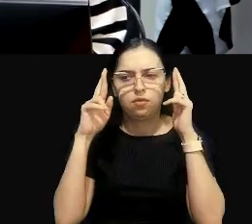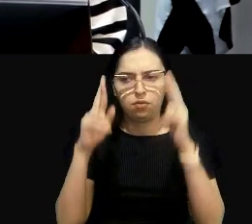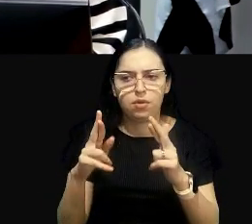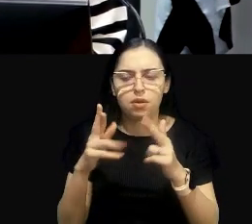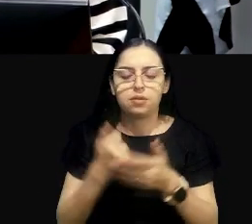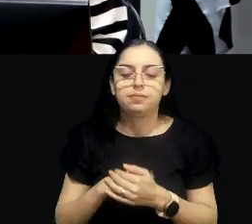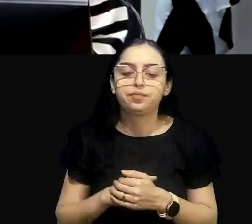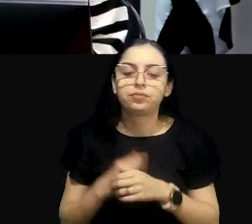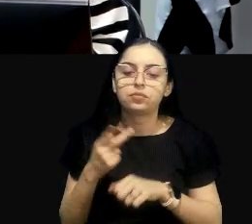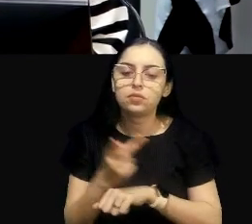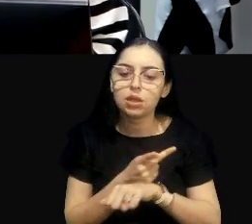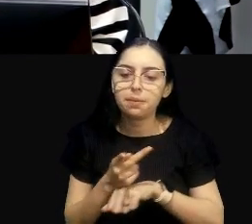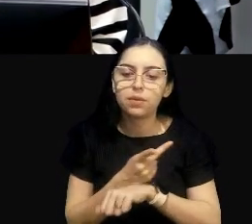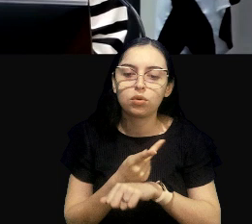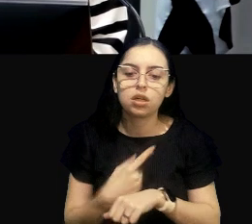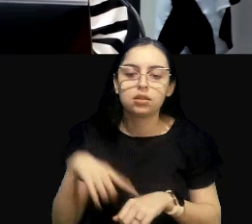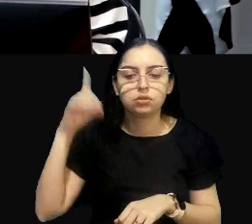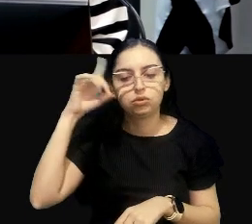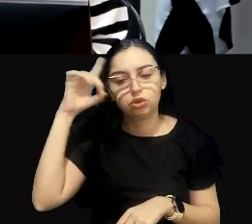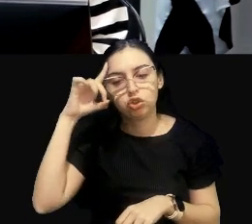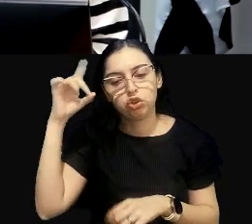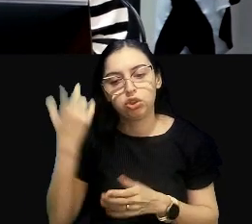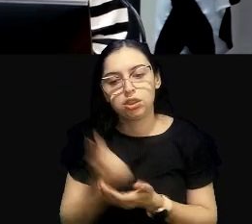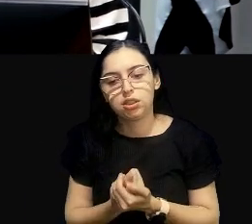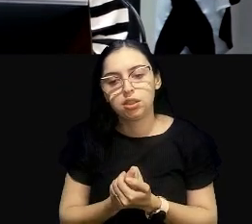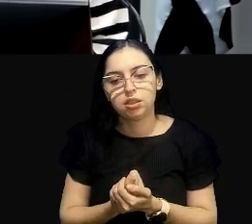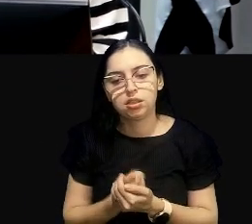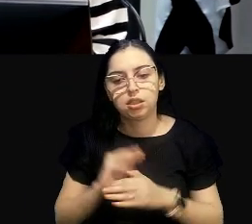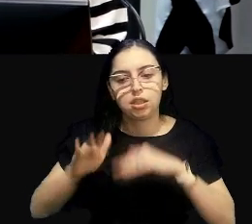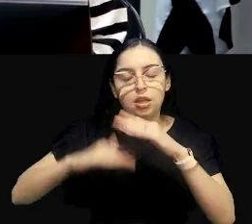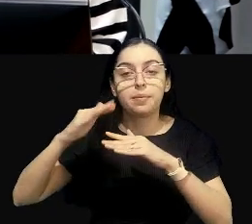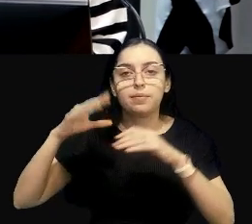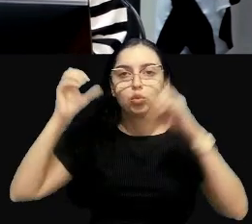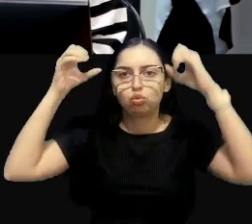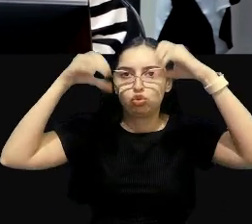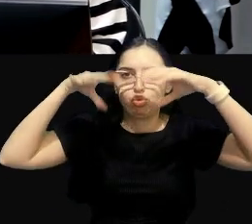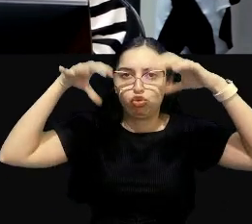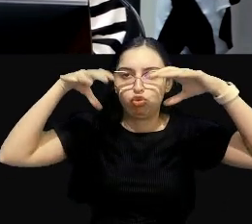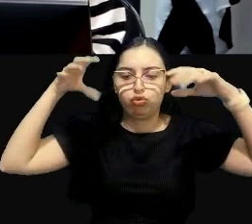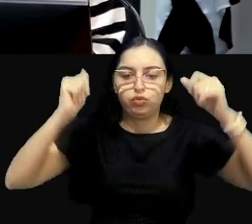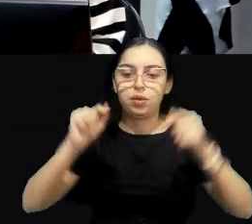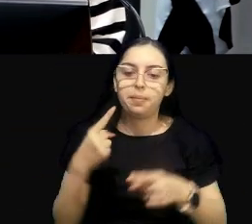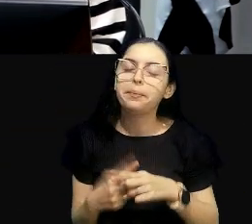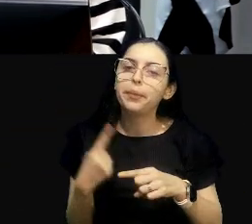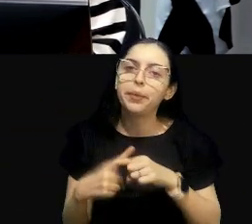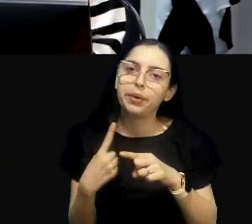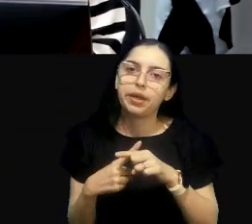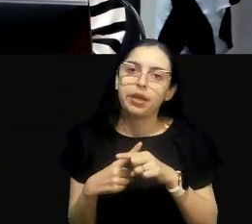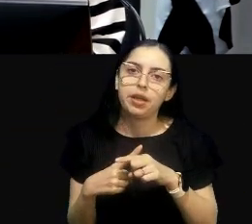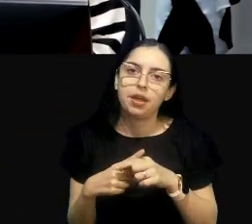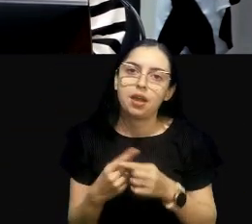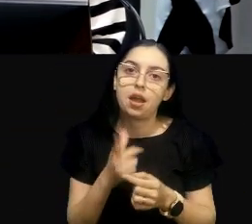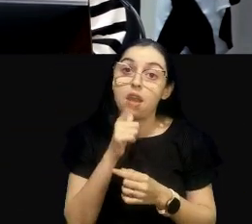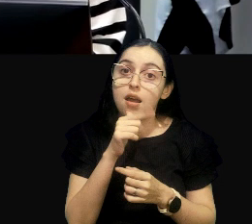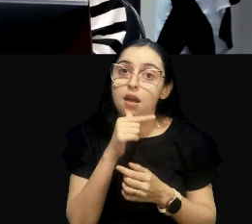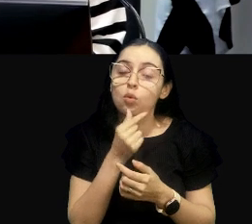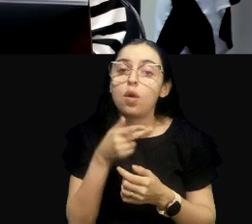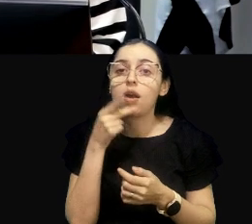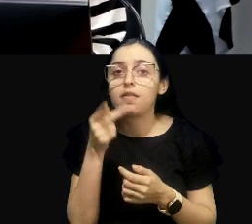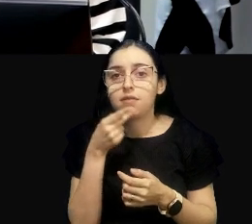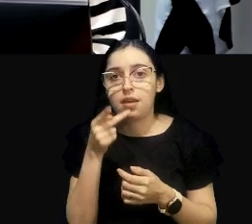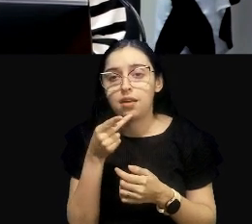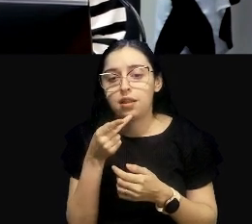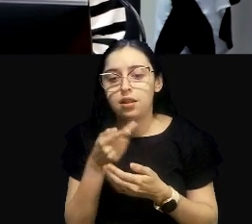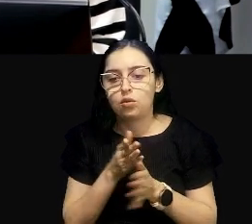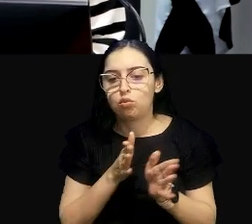Busquem os dias após a chuva. Por quê? Porque a água vai dizer para você